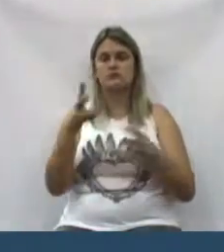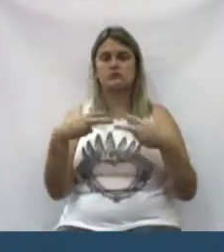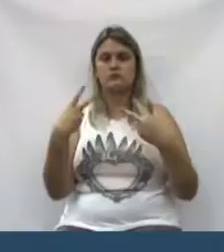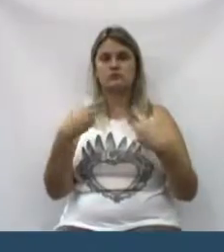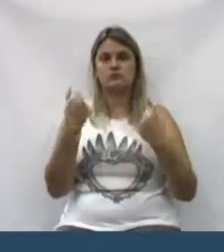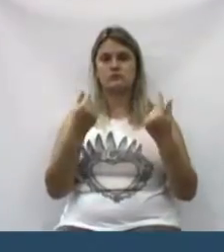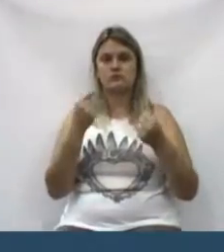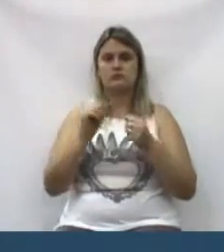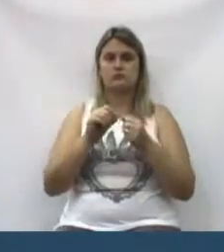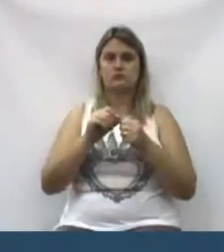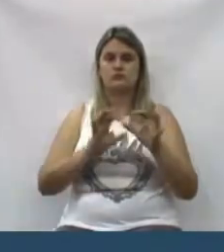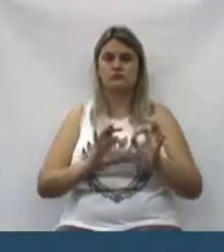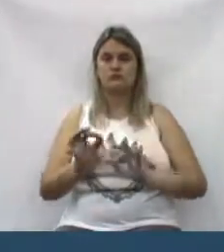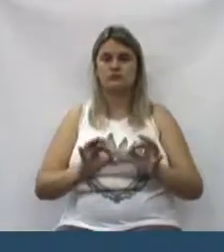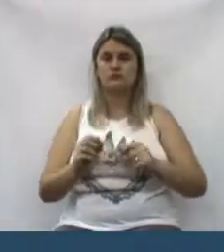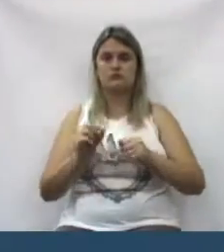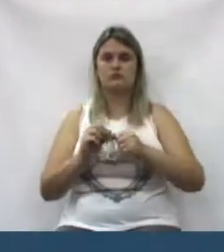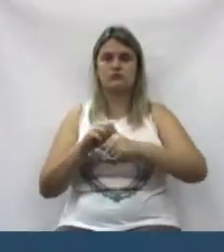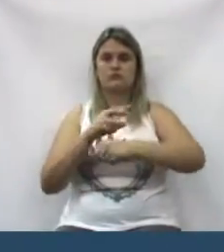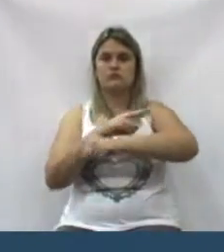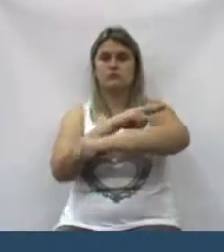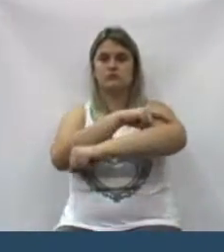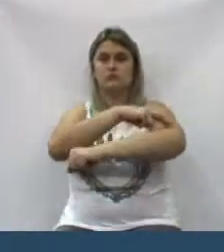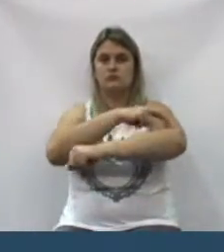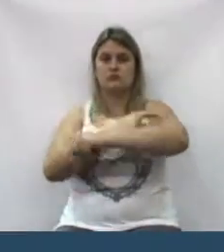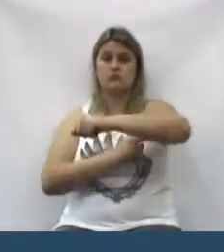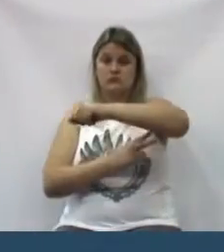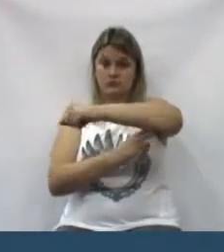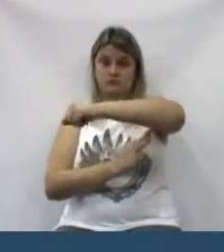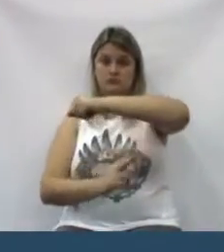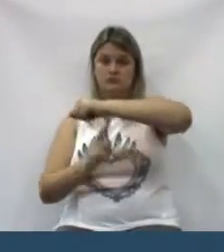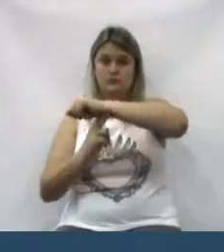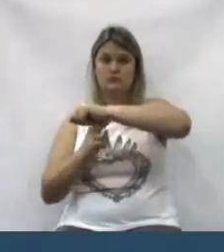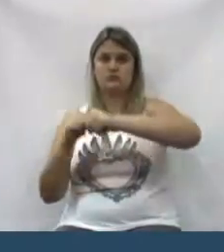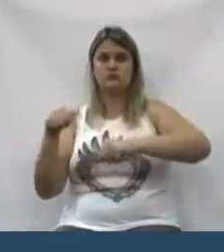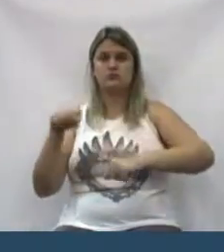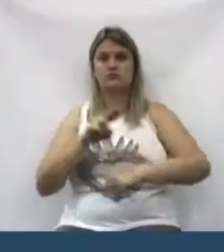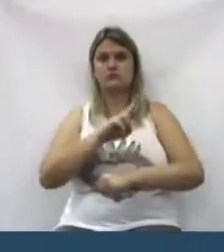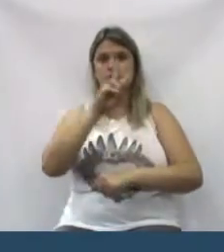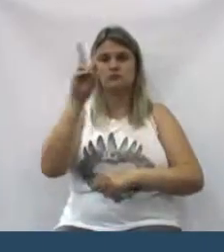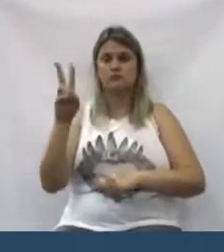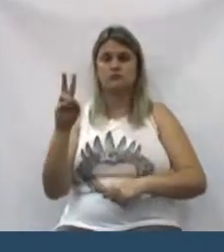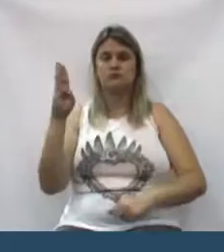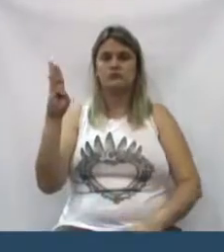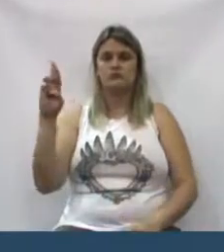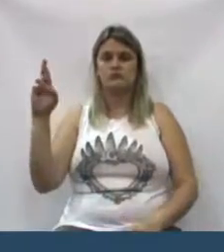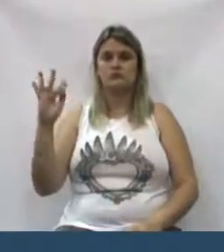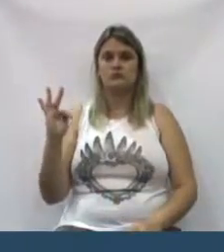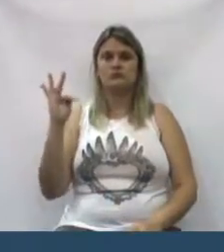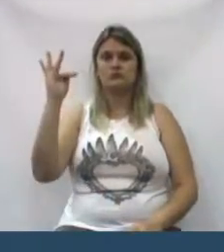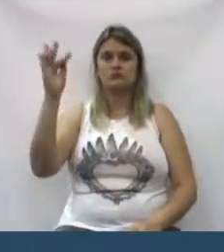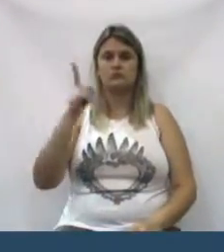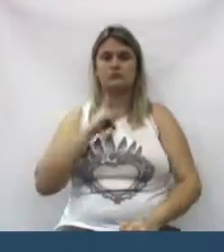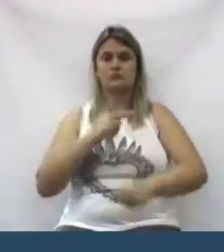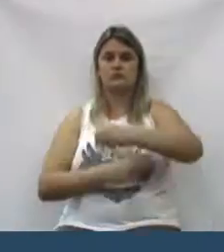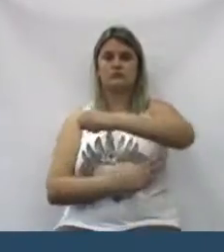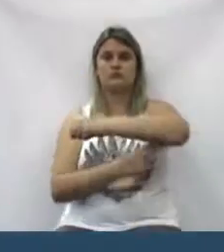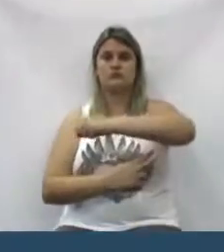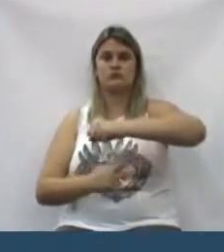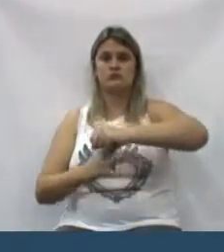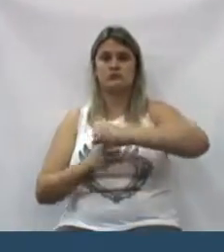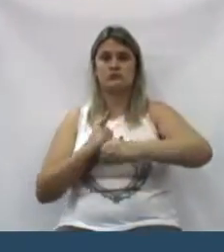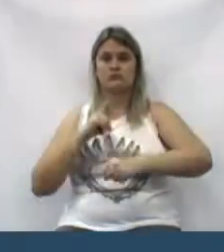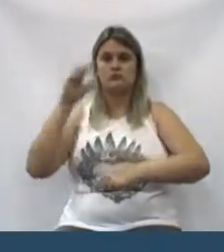a ser reformada a ponte aonde só quem manda a vitória que numa BR federal nós tínhamos a ponte que tinha um